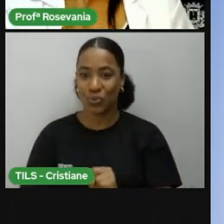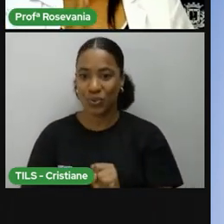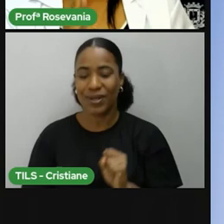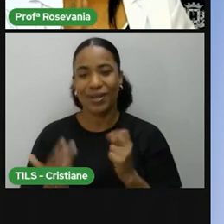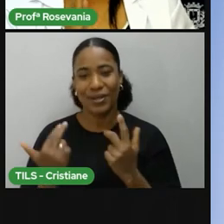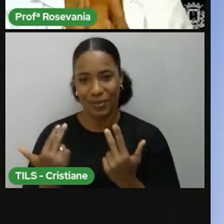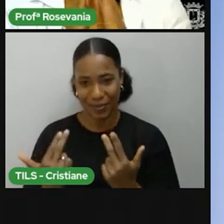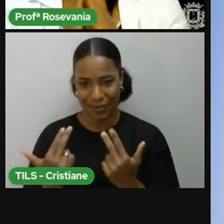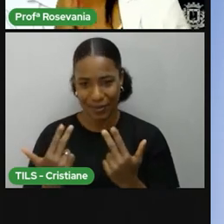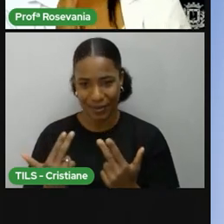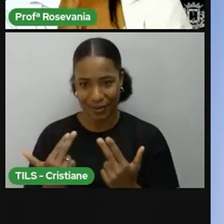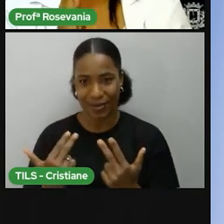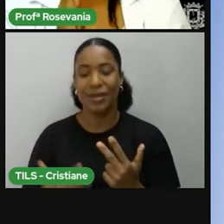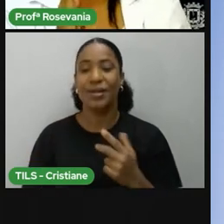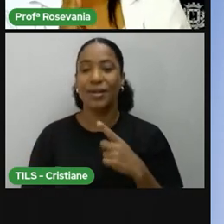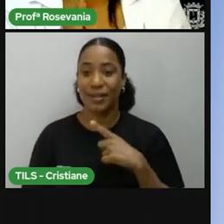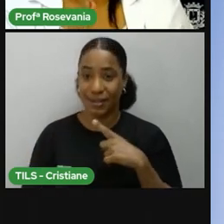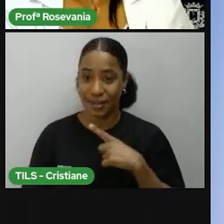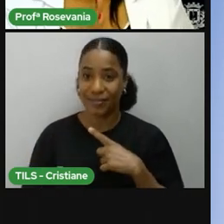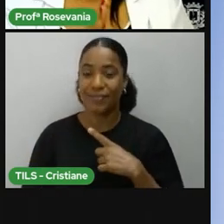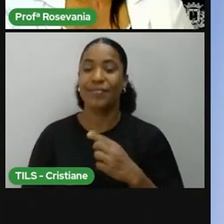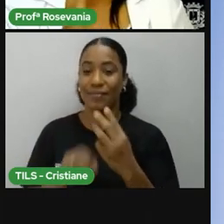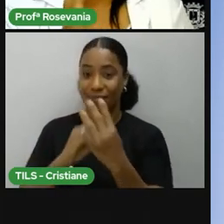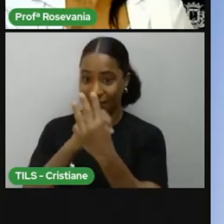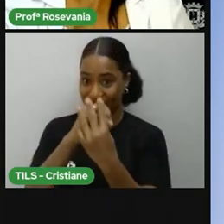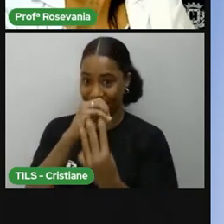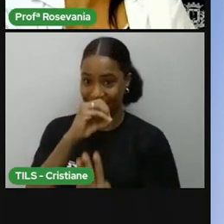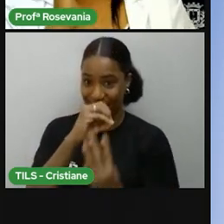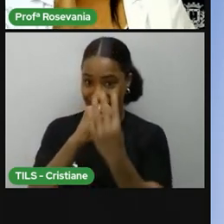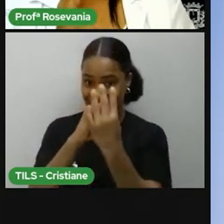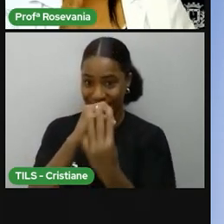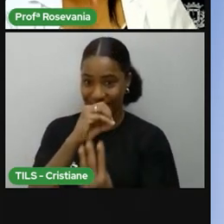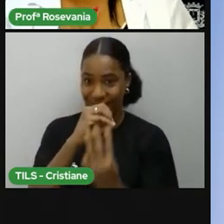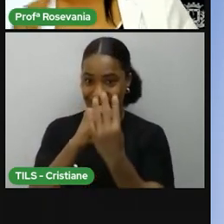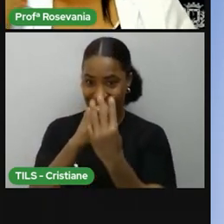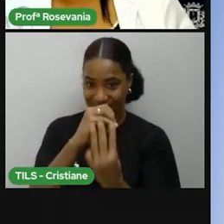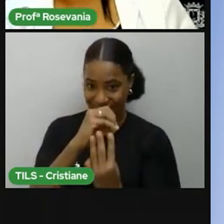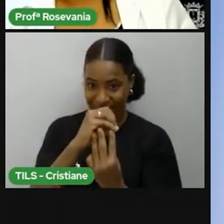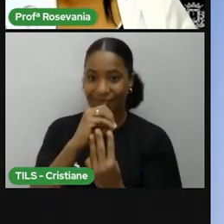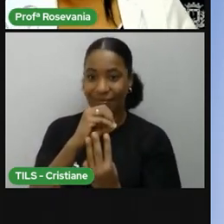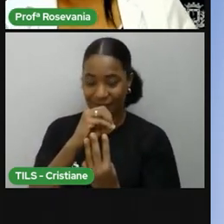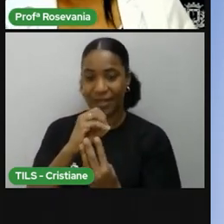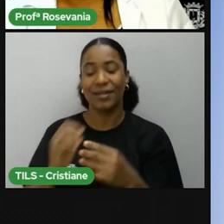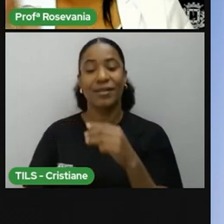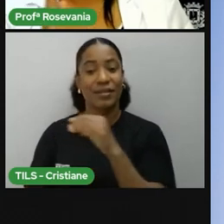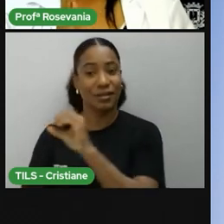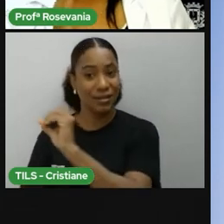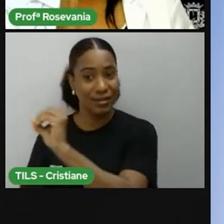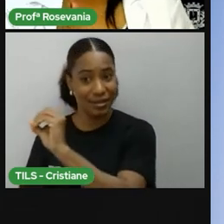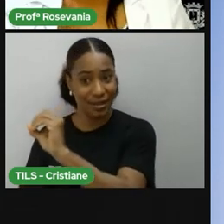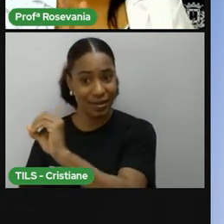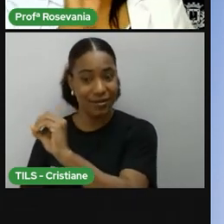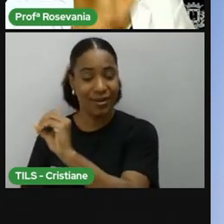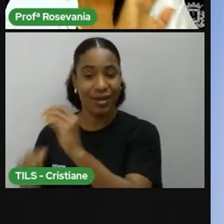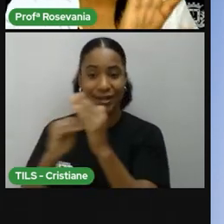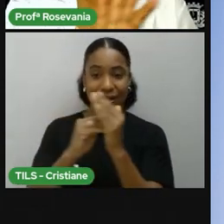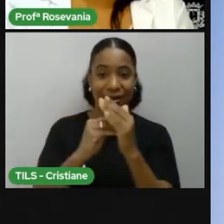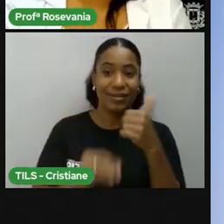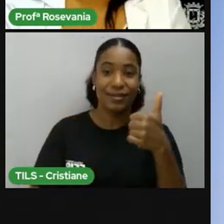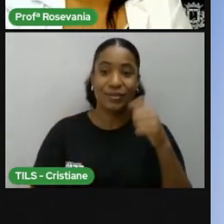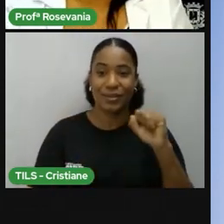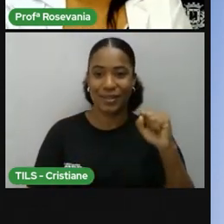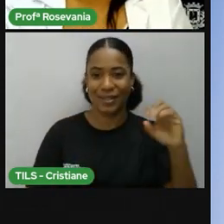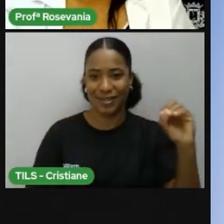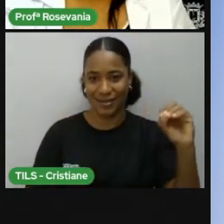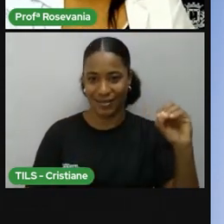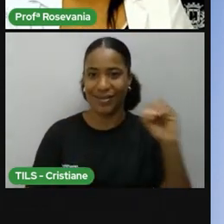jeito, os meridians, são as linhas verticais. Aí eu vou de zero a 180 graus leste e de zero a 180